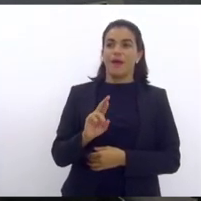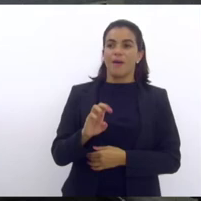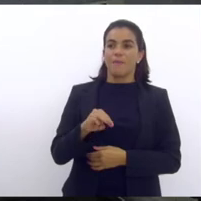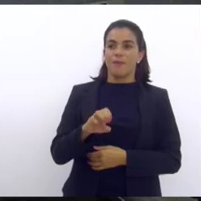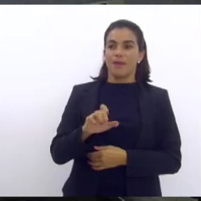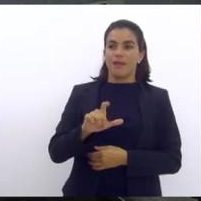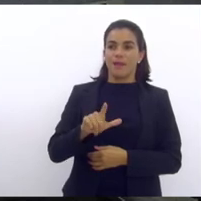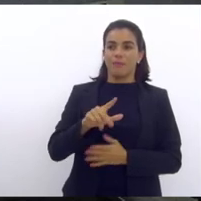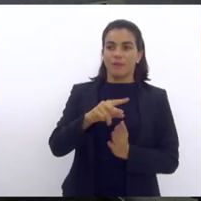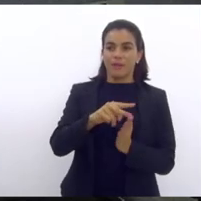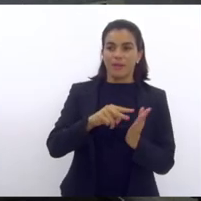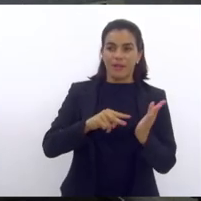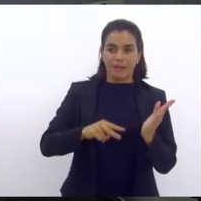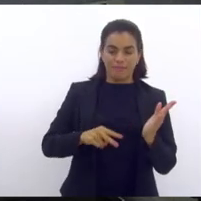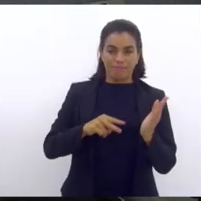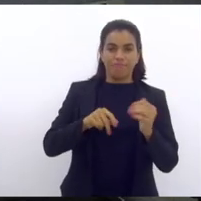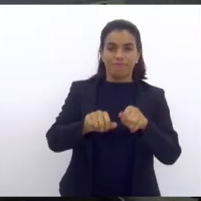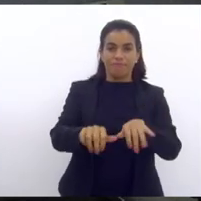sessão anterior.